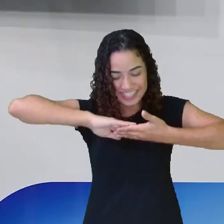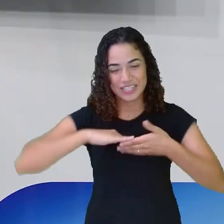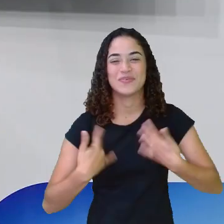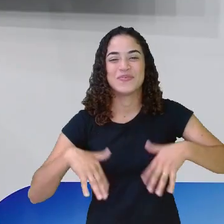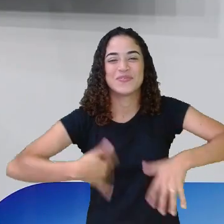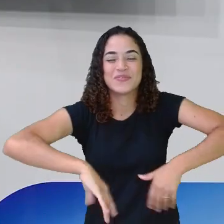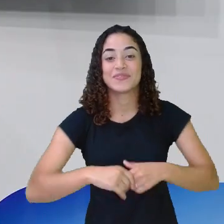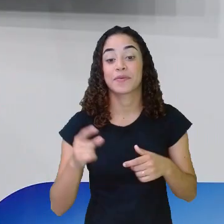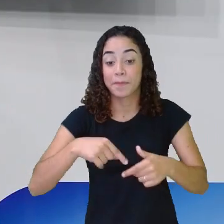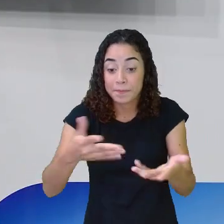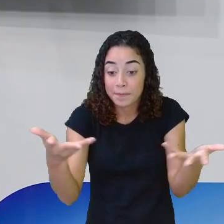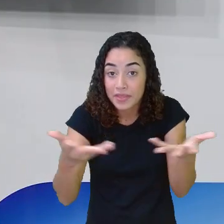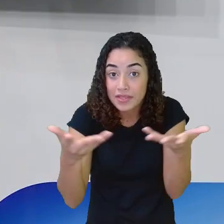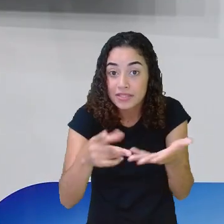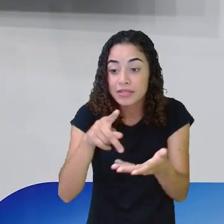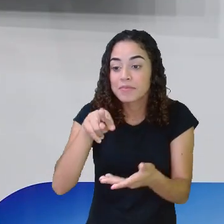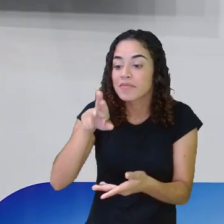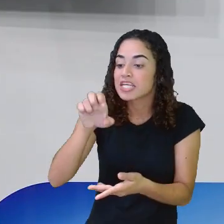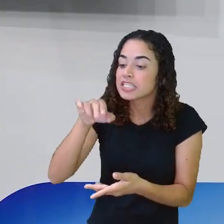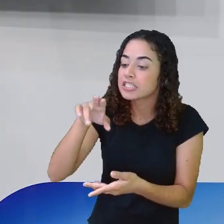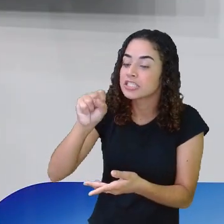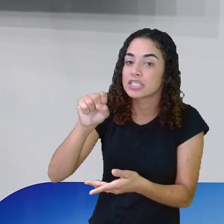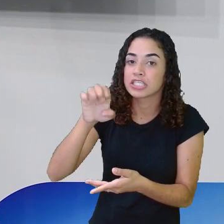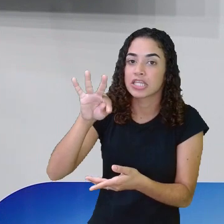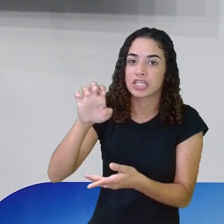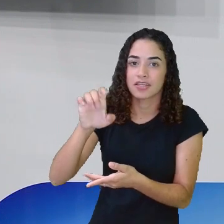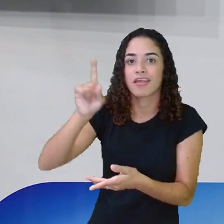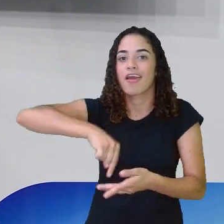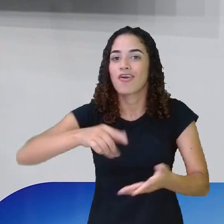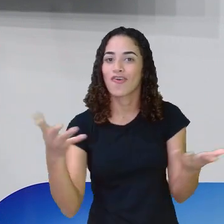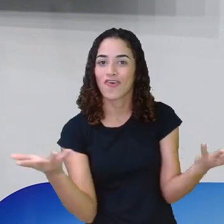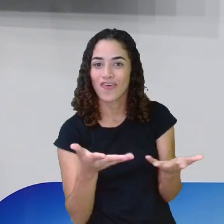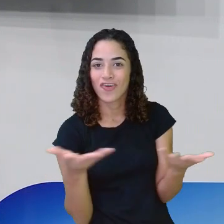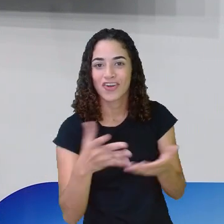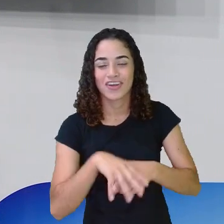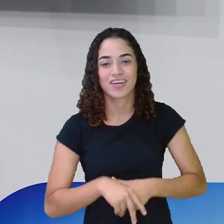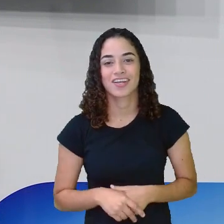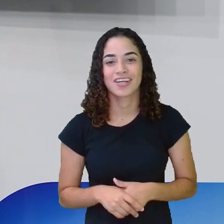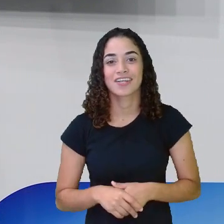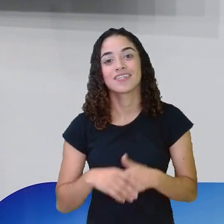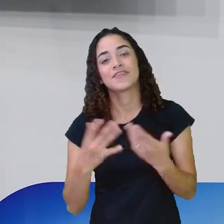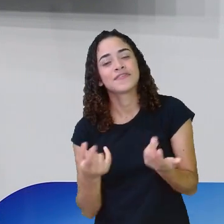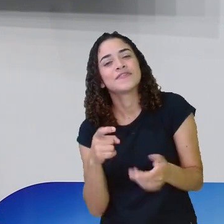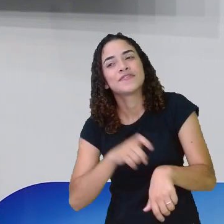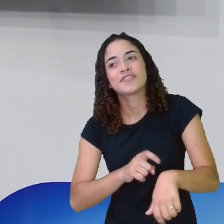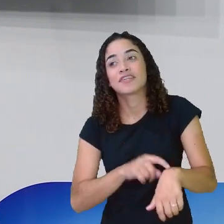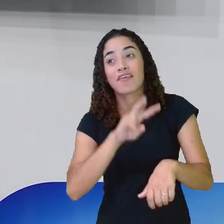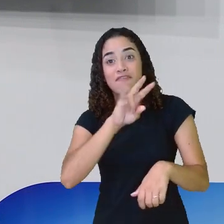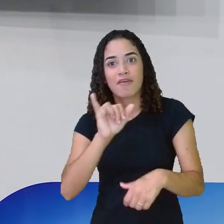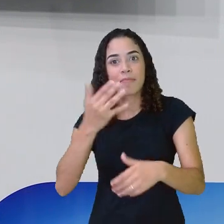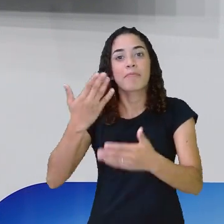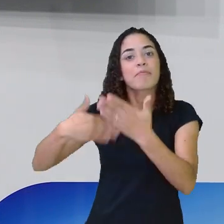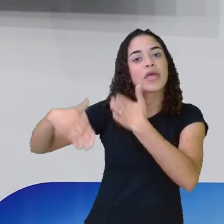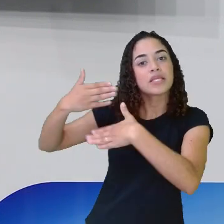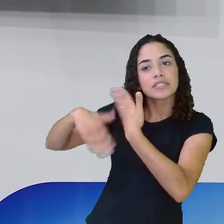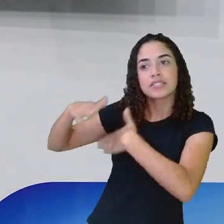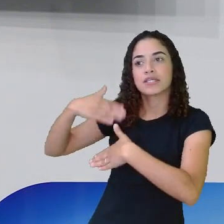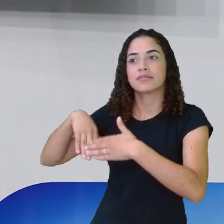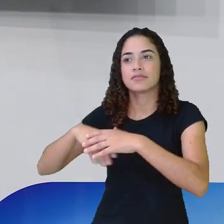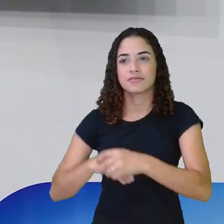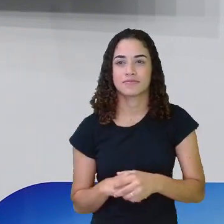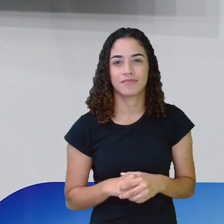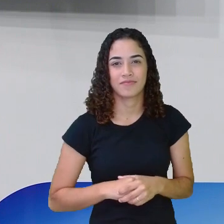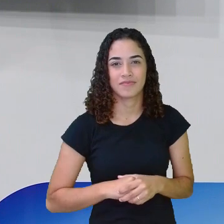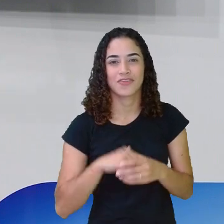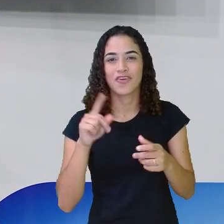presente, é agora. Está acontecendo agora. Quando a gente vai para o pretérito, ela pode ter colocado